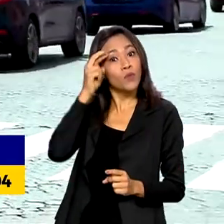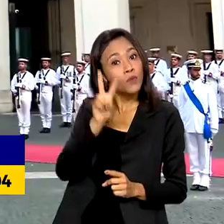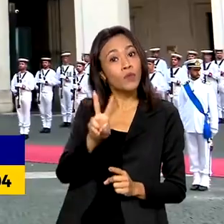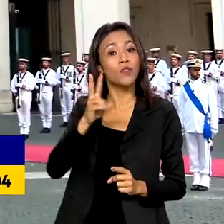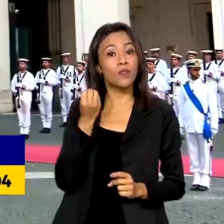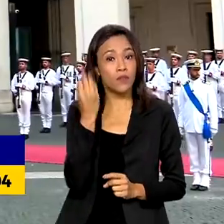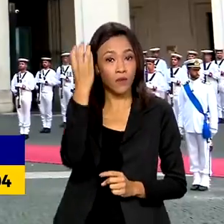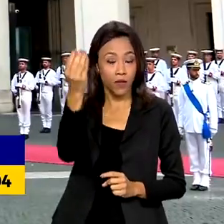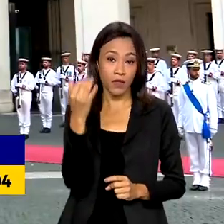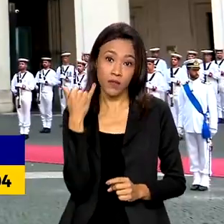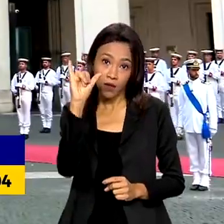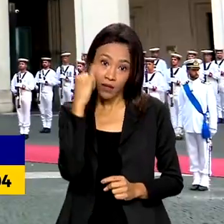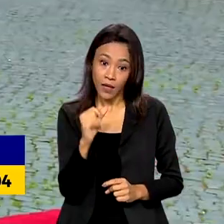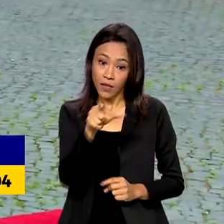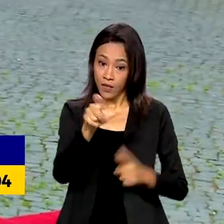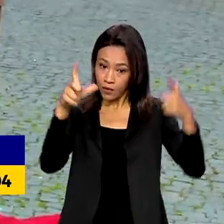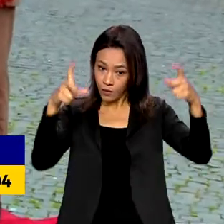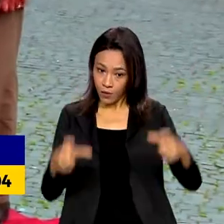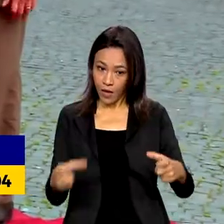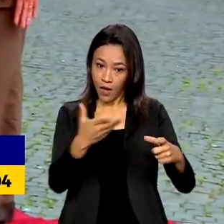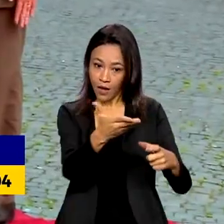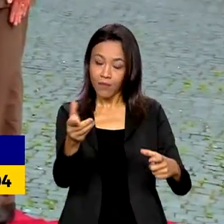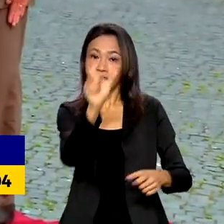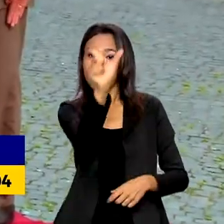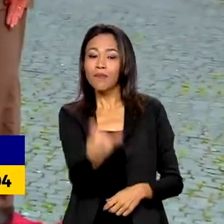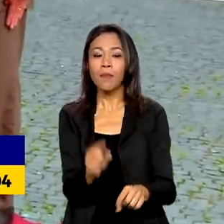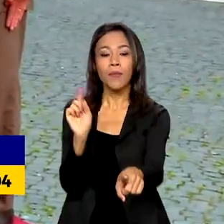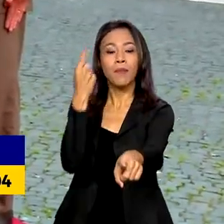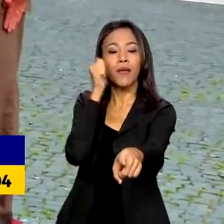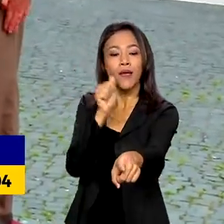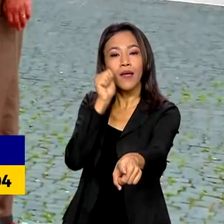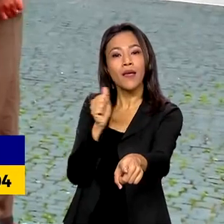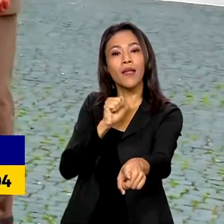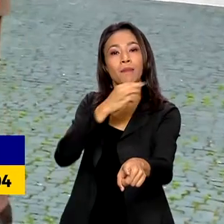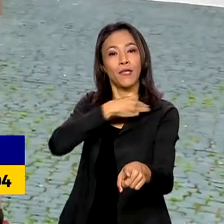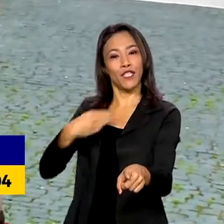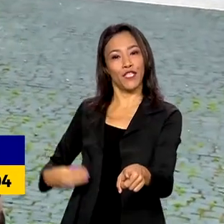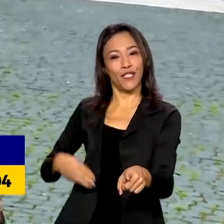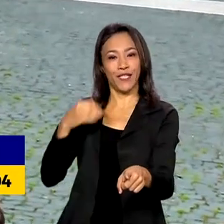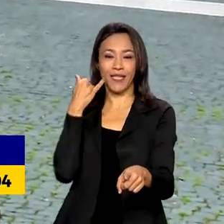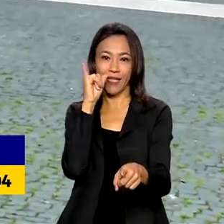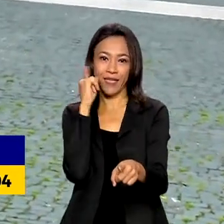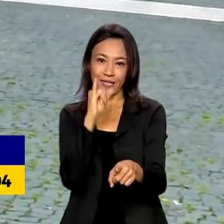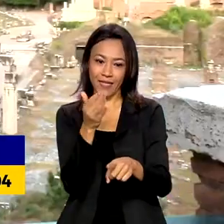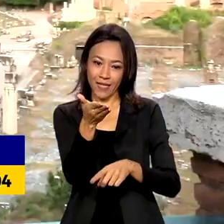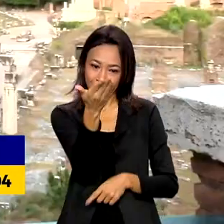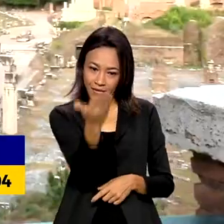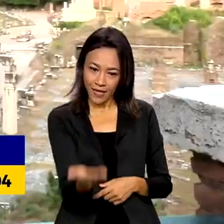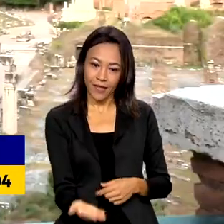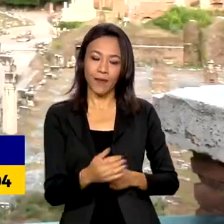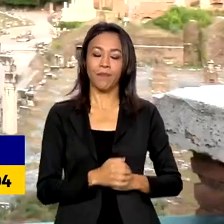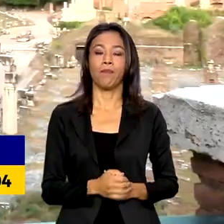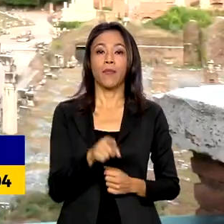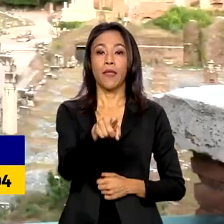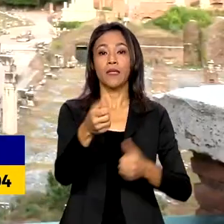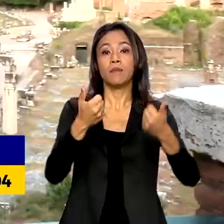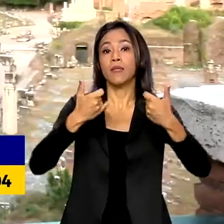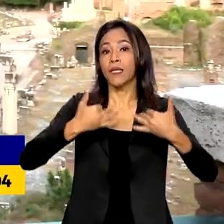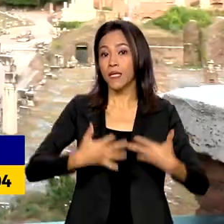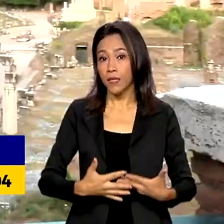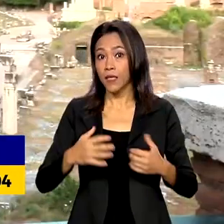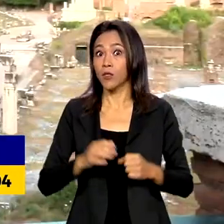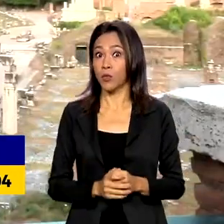Itália. No Palácio de Quigi, Lula se reuniu com a primeira-ministra italiana, Giorgia Meloni. Integrante da